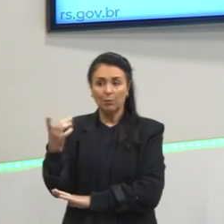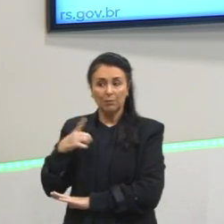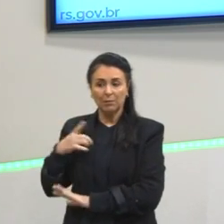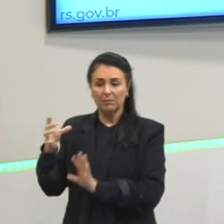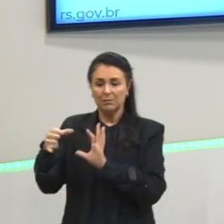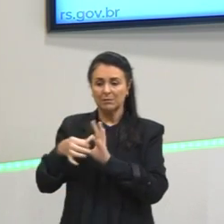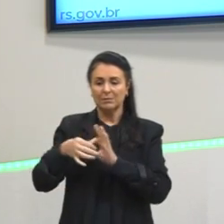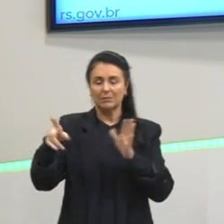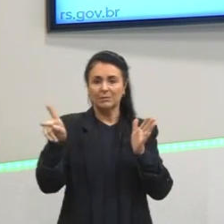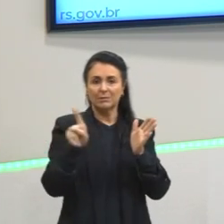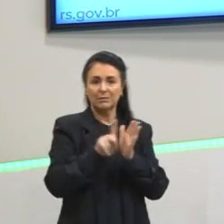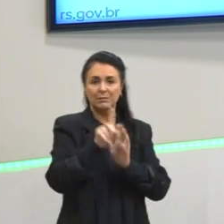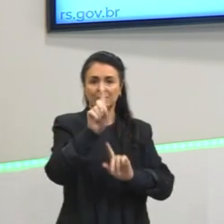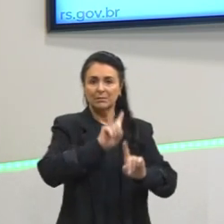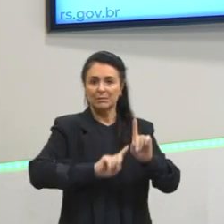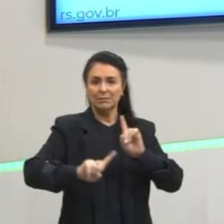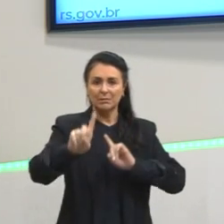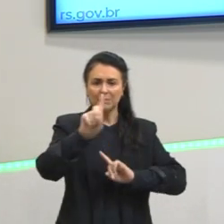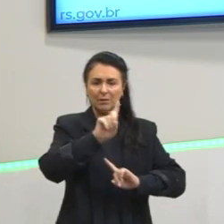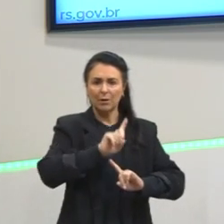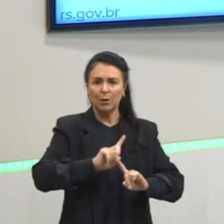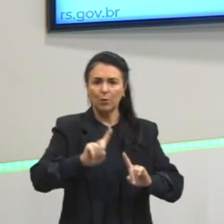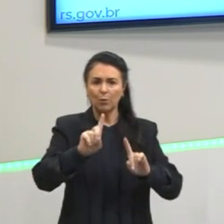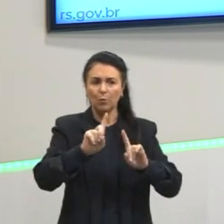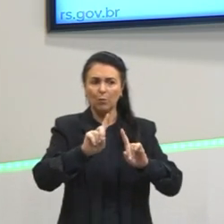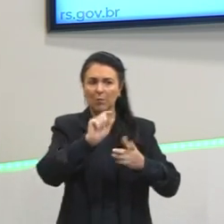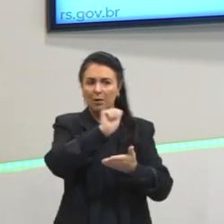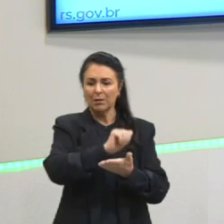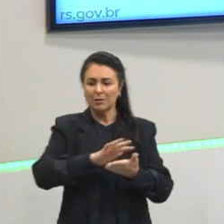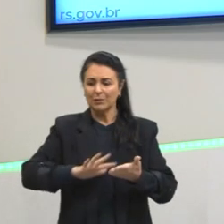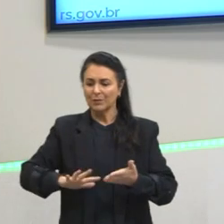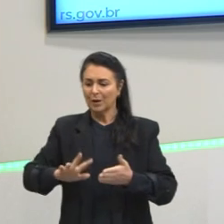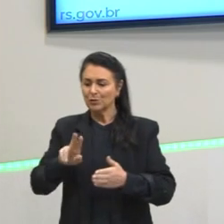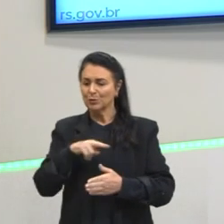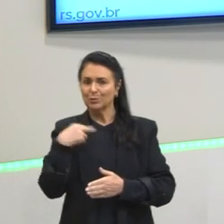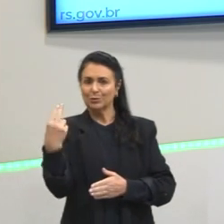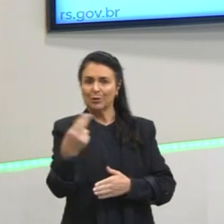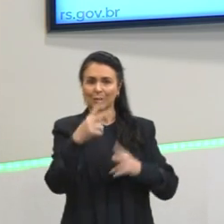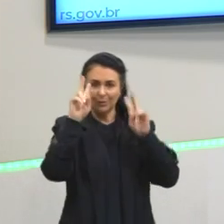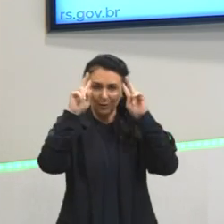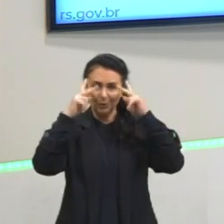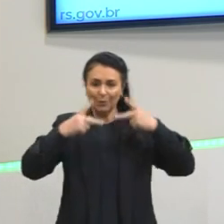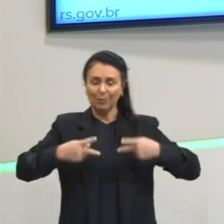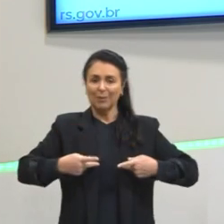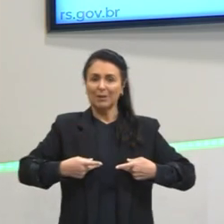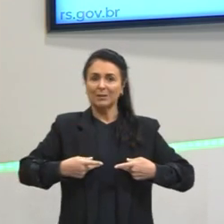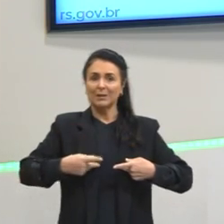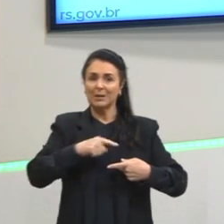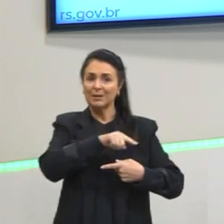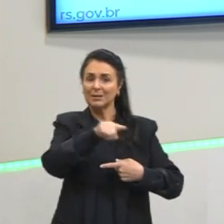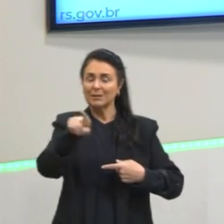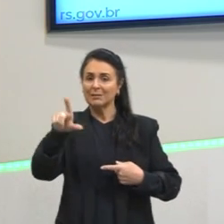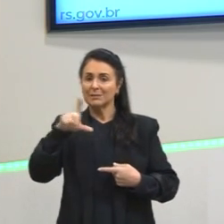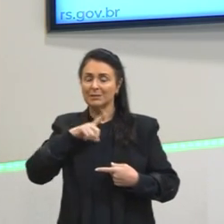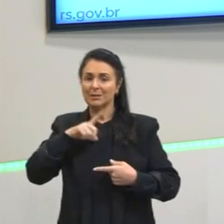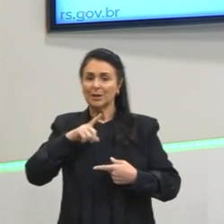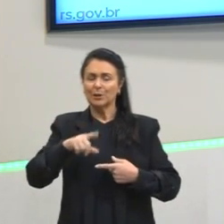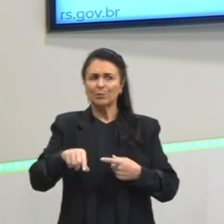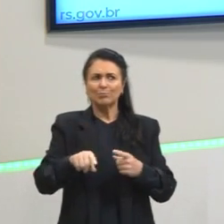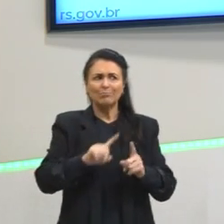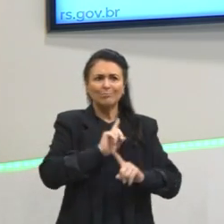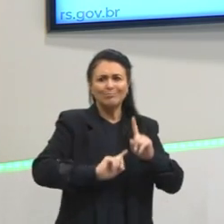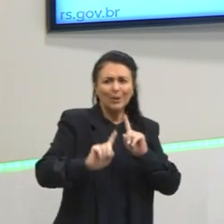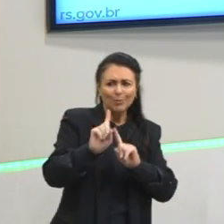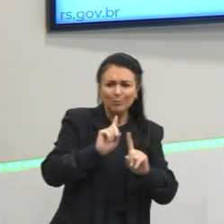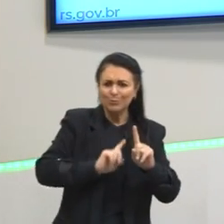a uma determinada esfera de atividade humana e eles vão ter um determinado tipo